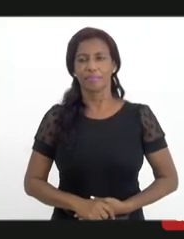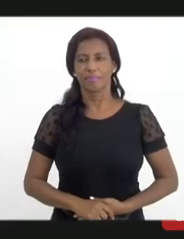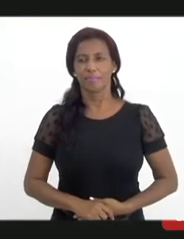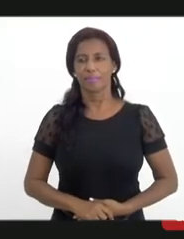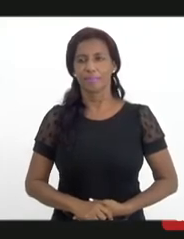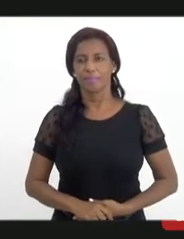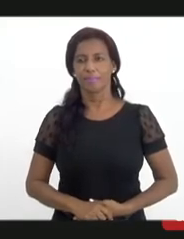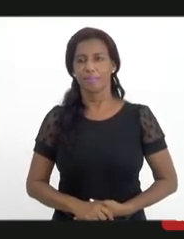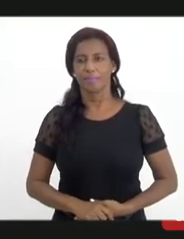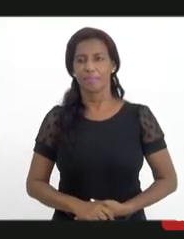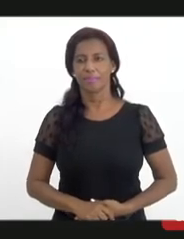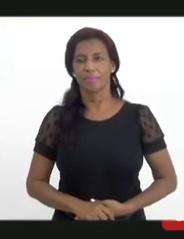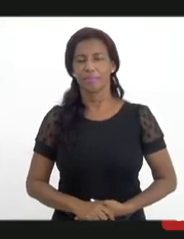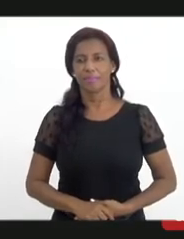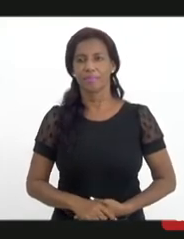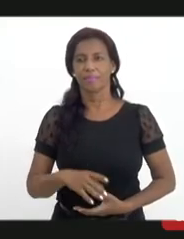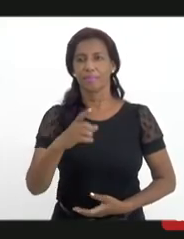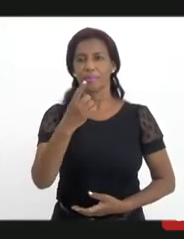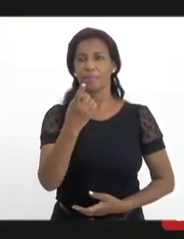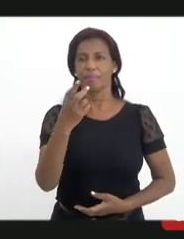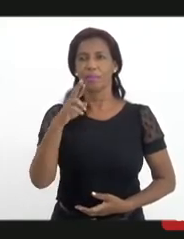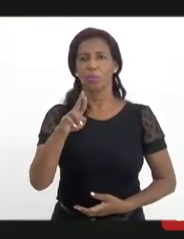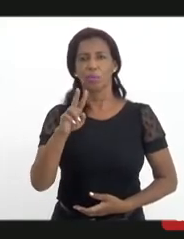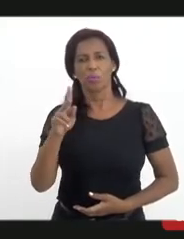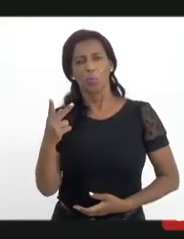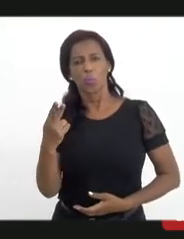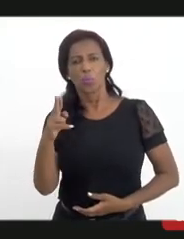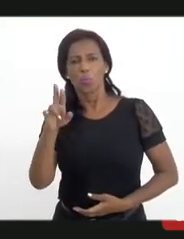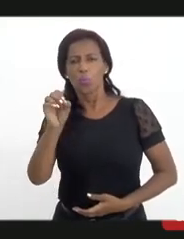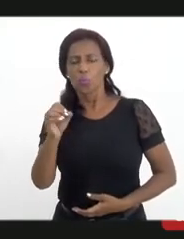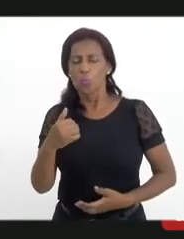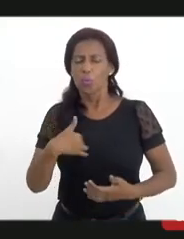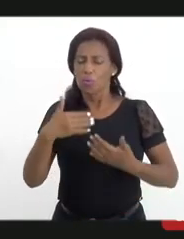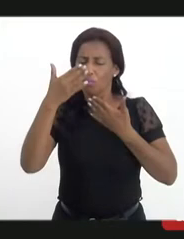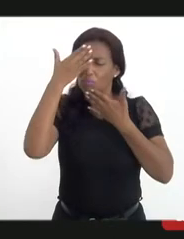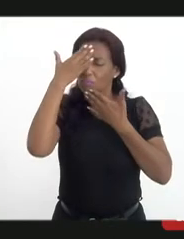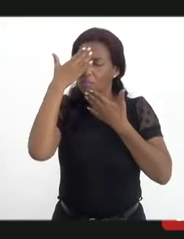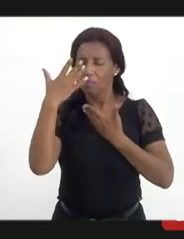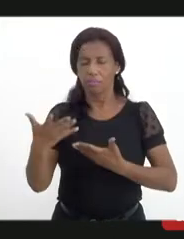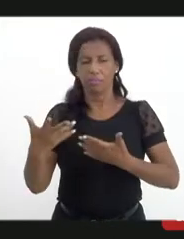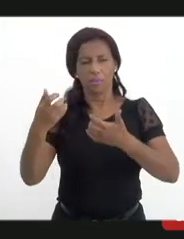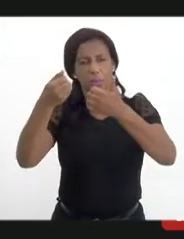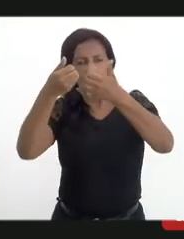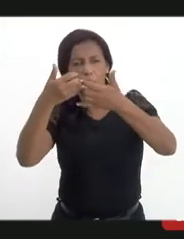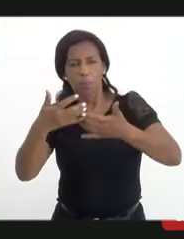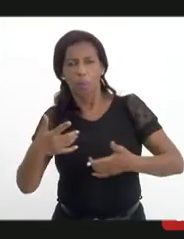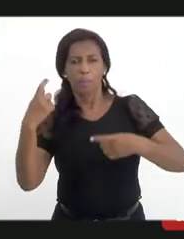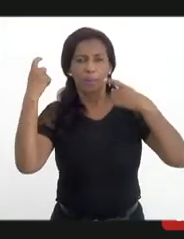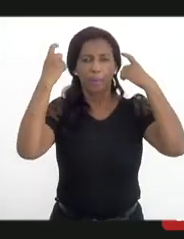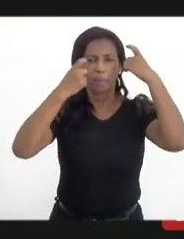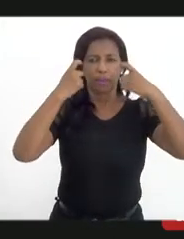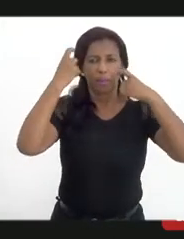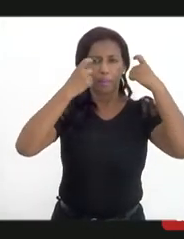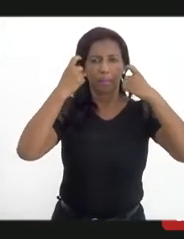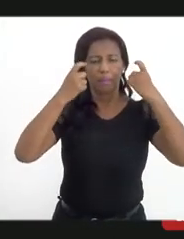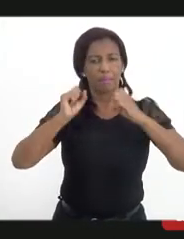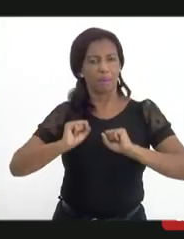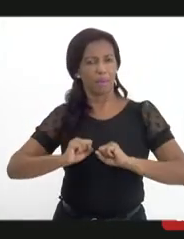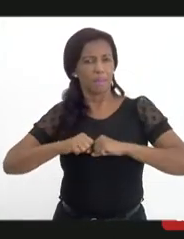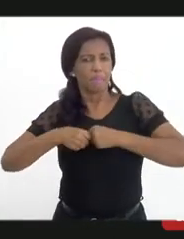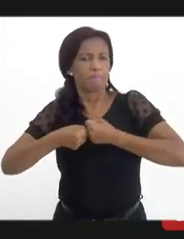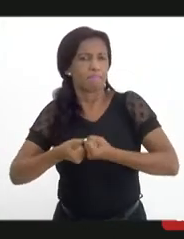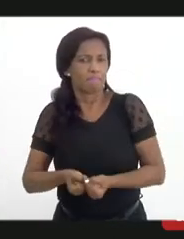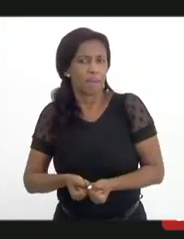Doutor, eu que agradeço pela explanação, pela preocupação e pelo empenho